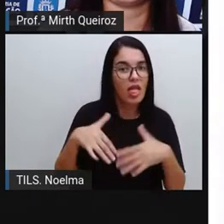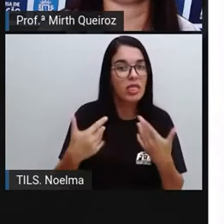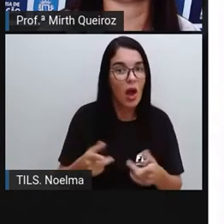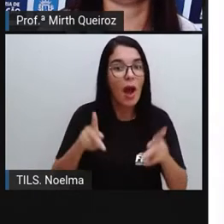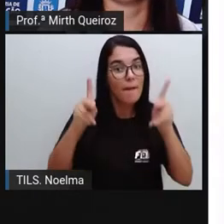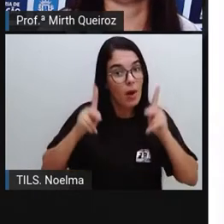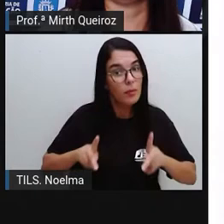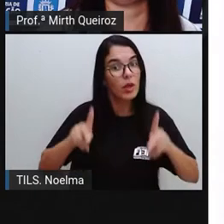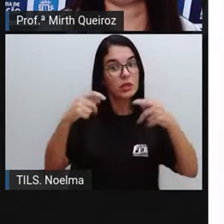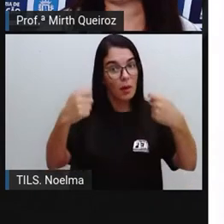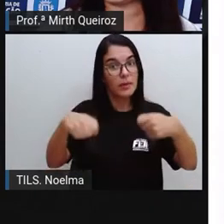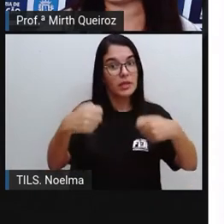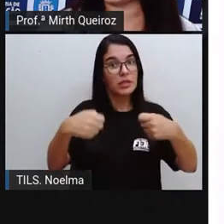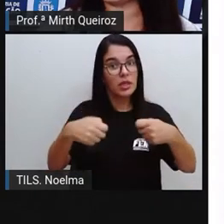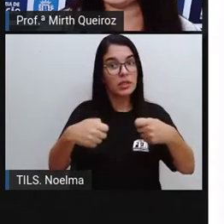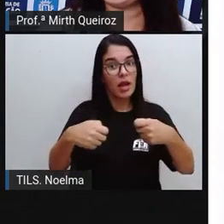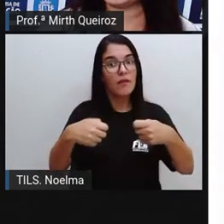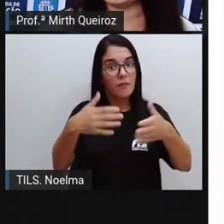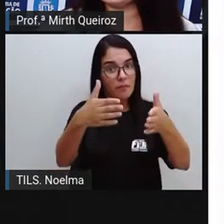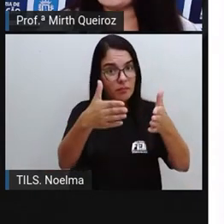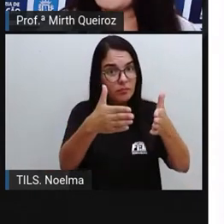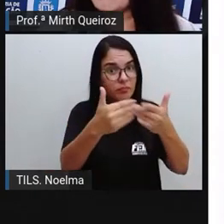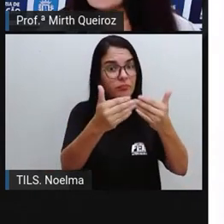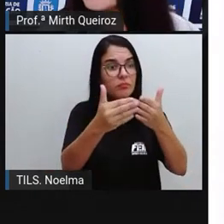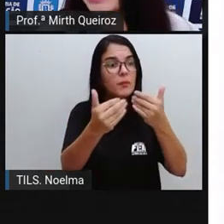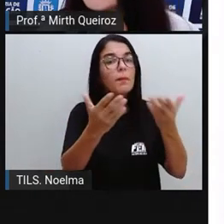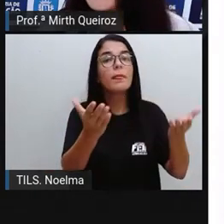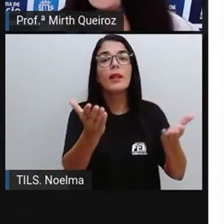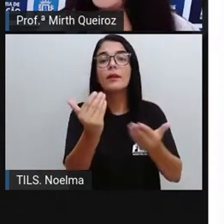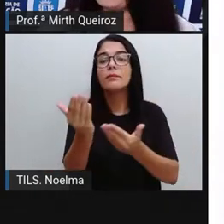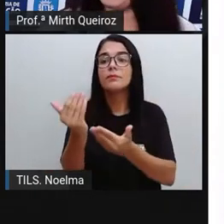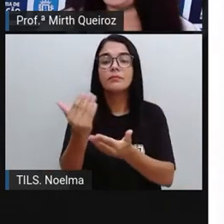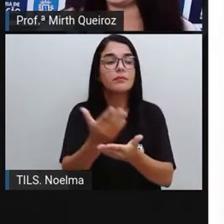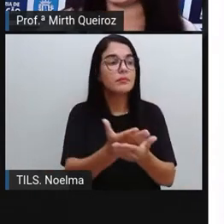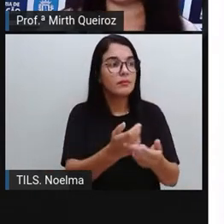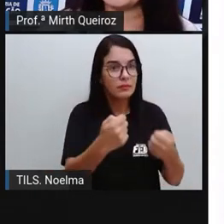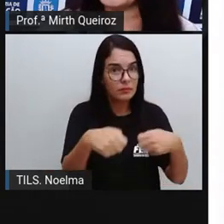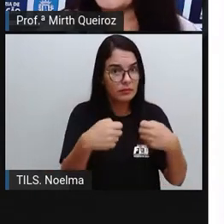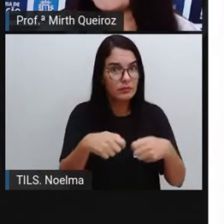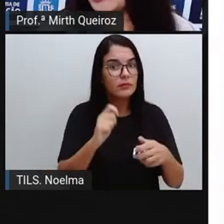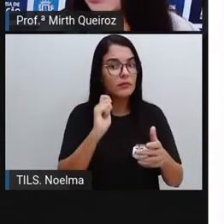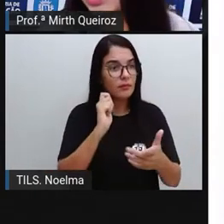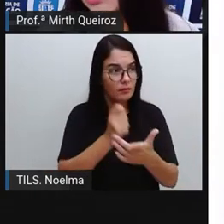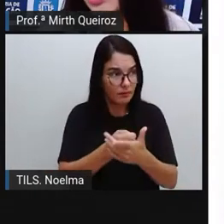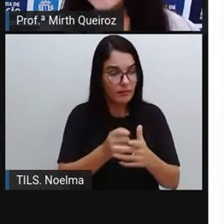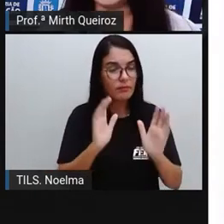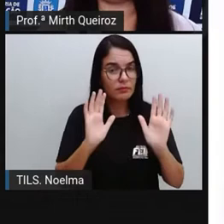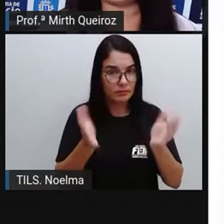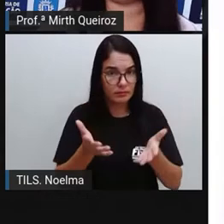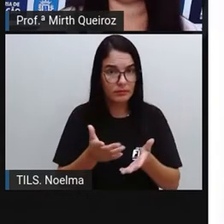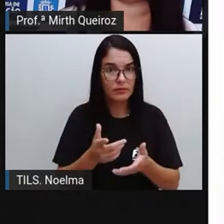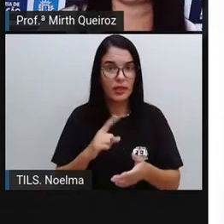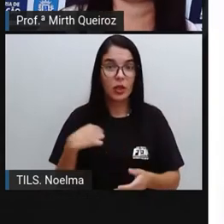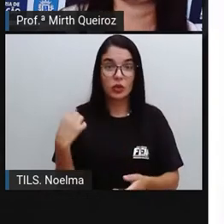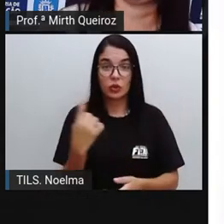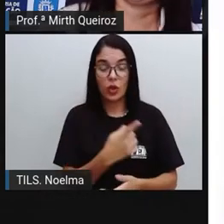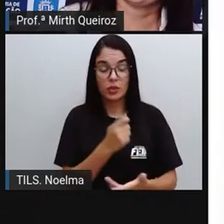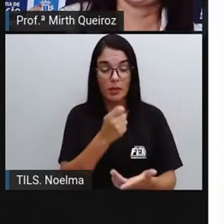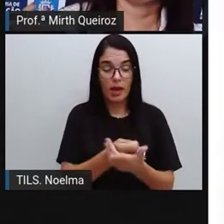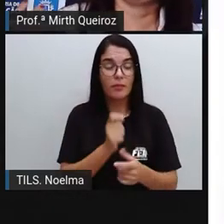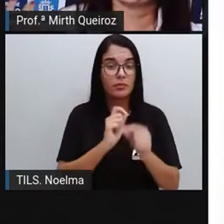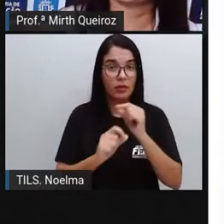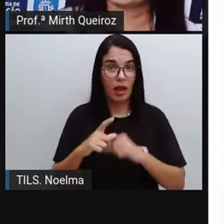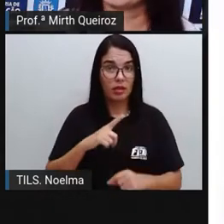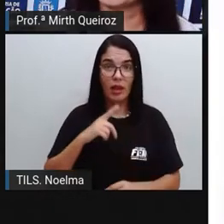responsáveis Pela boa prestação desse serviço Não é algo dado pelo poder público Nós pagamos por isso Nós pagamos para ter